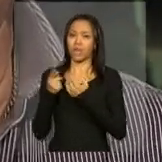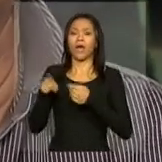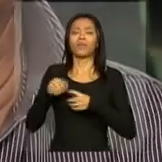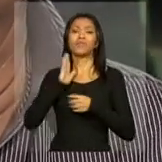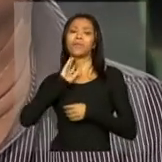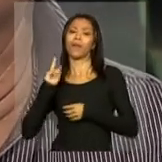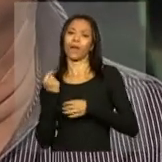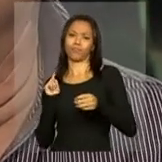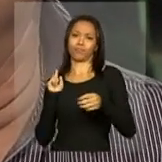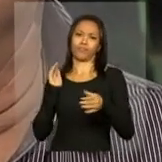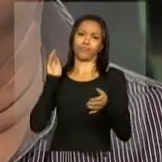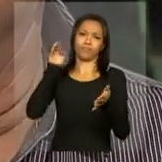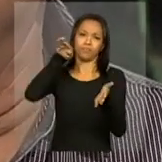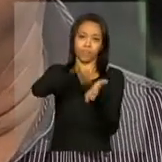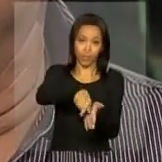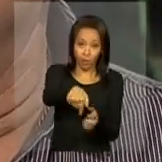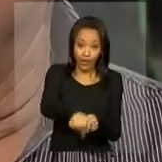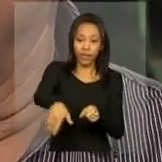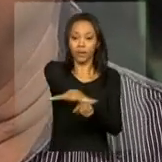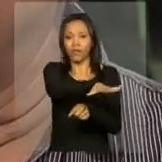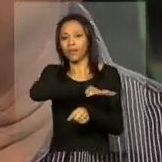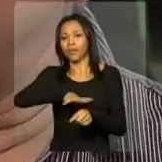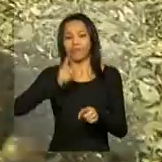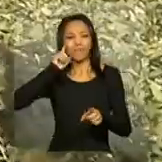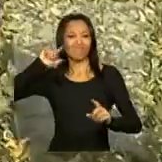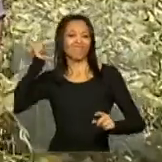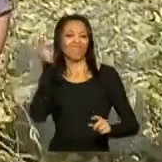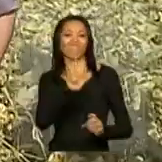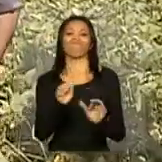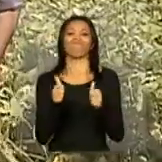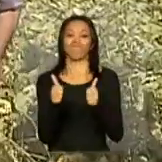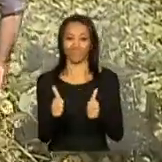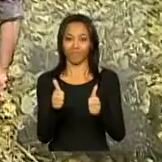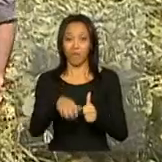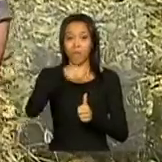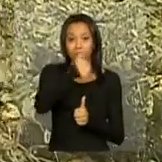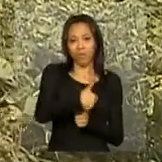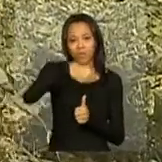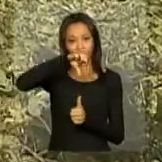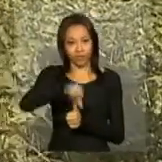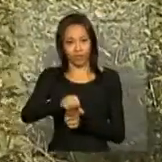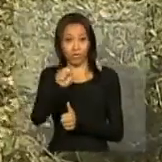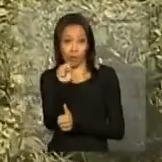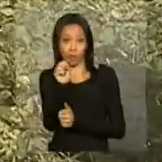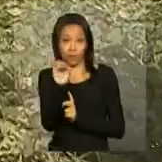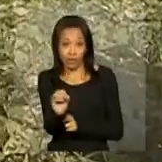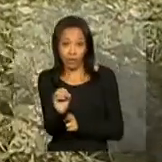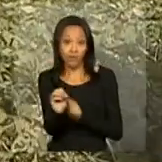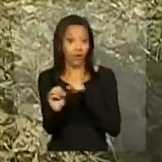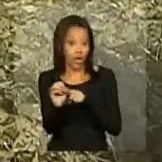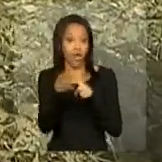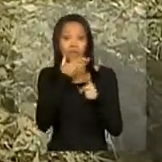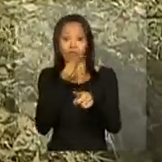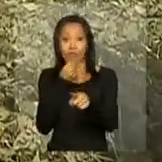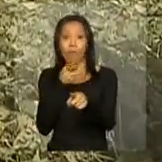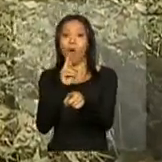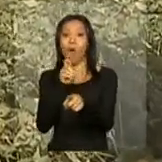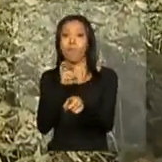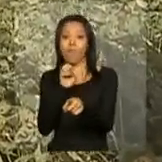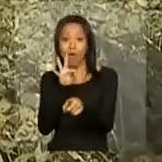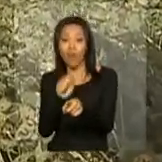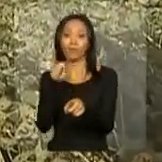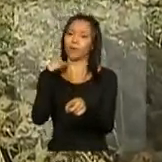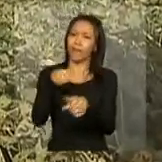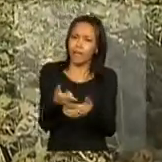Gerais, sobre o potencial da região, foi certeiro. Desde a década de 1980, Roberto produz soja